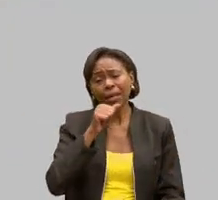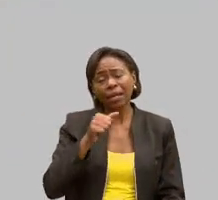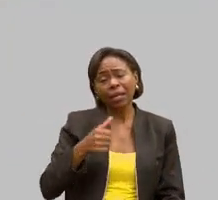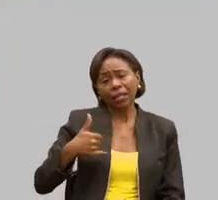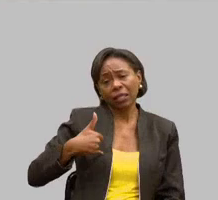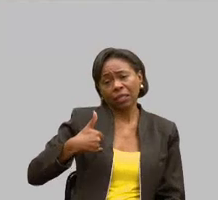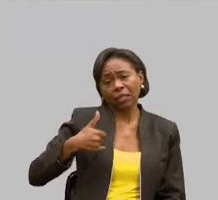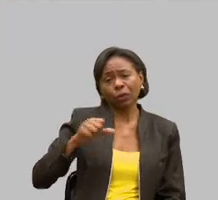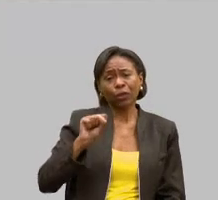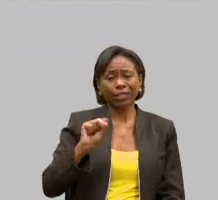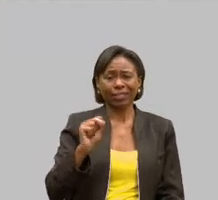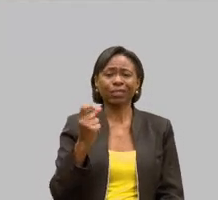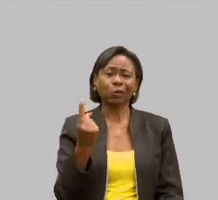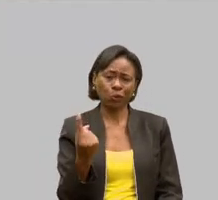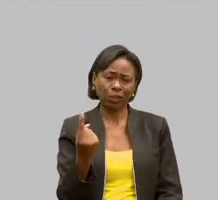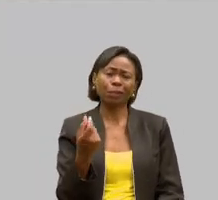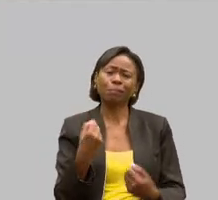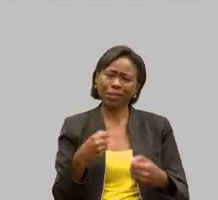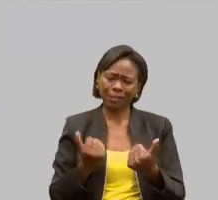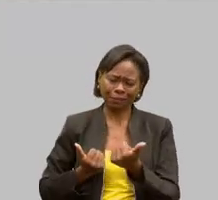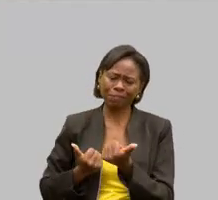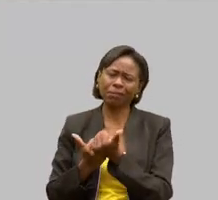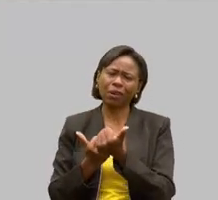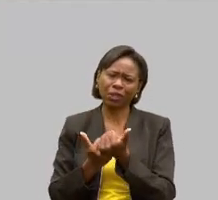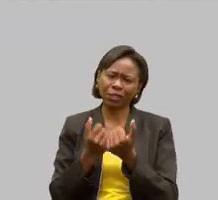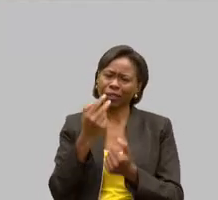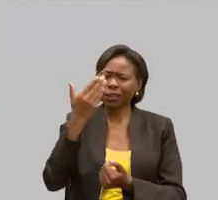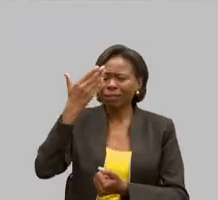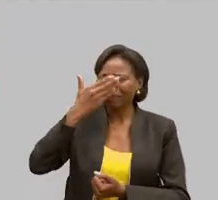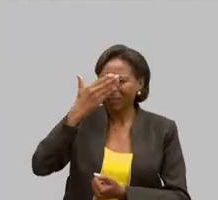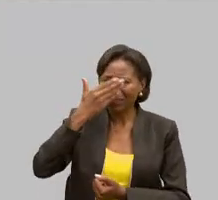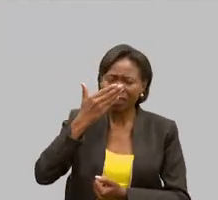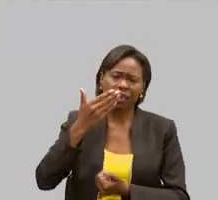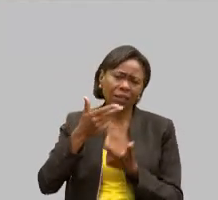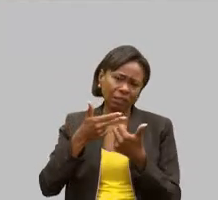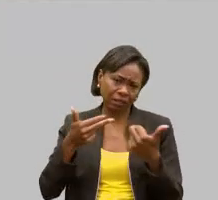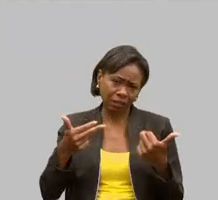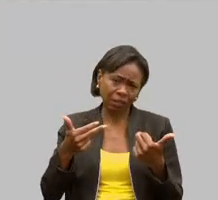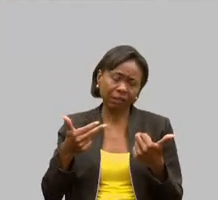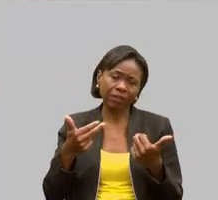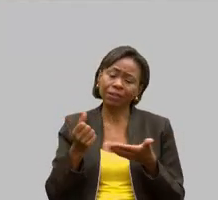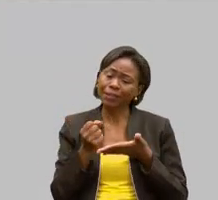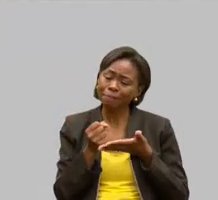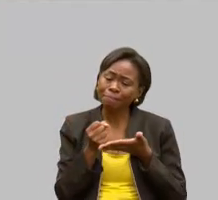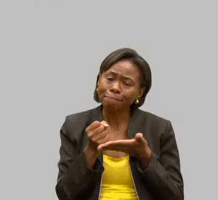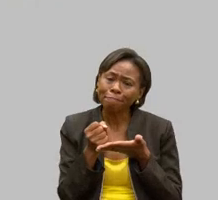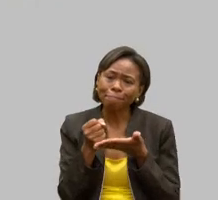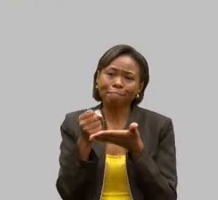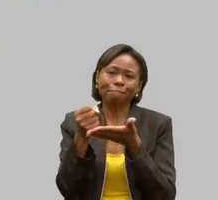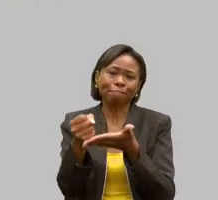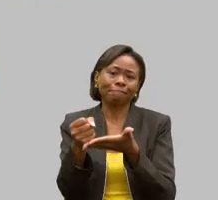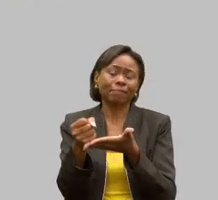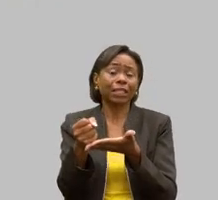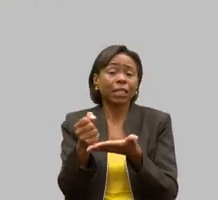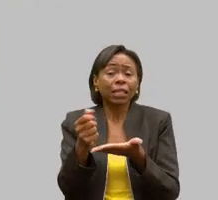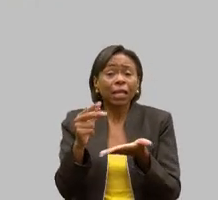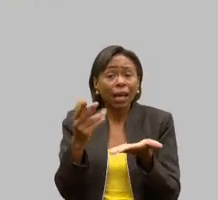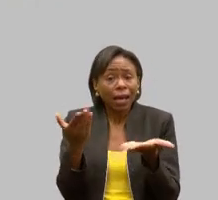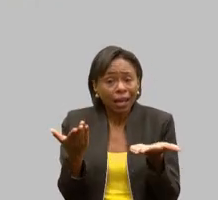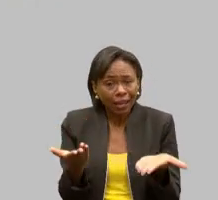com baixa visão. isso é entregar a vida para outro. Entende? Isso é valorizar.